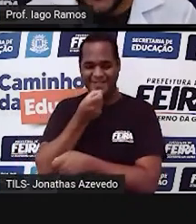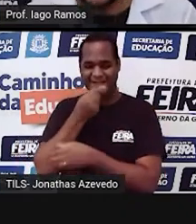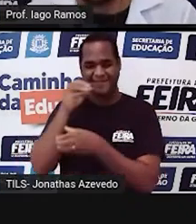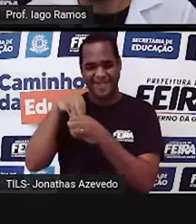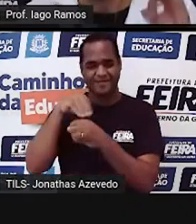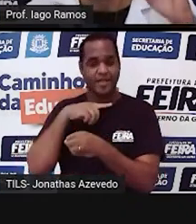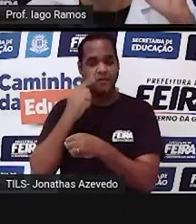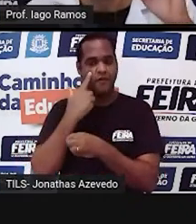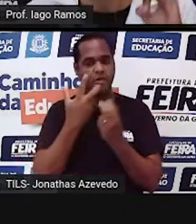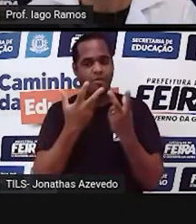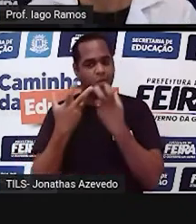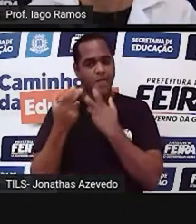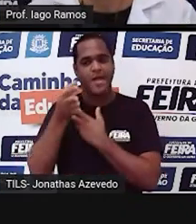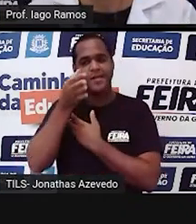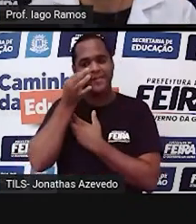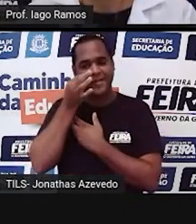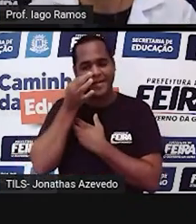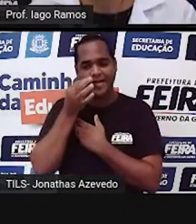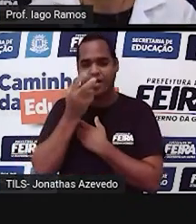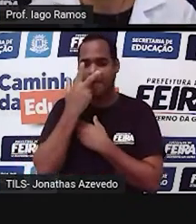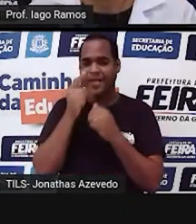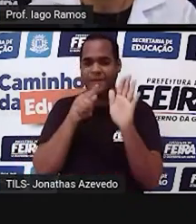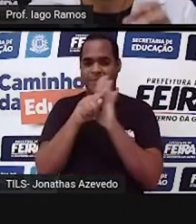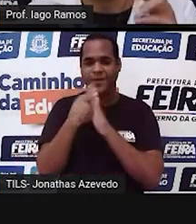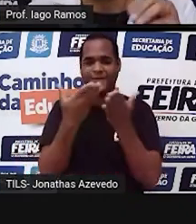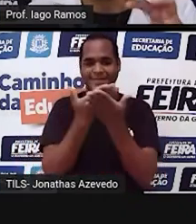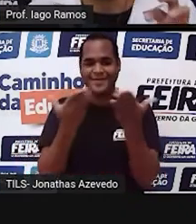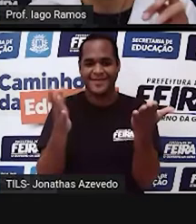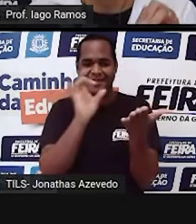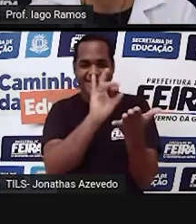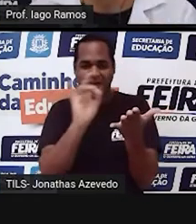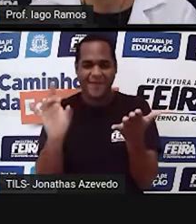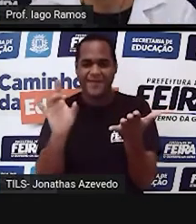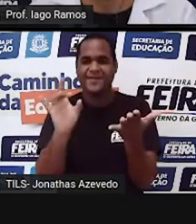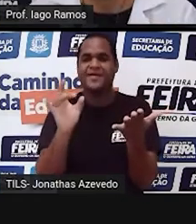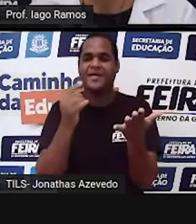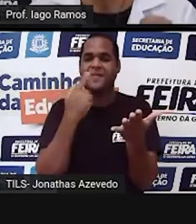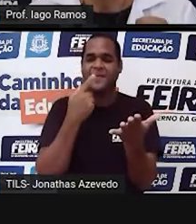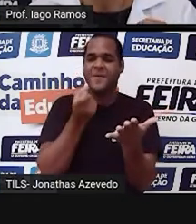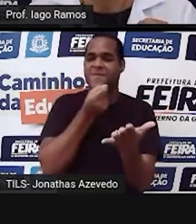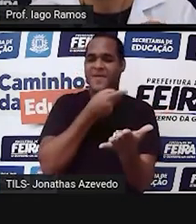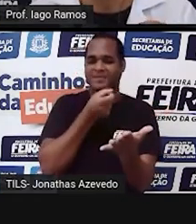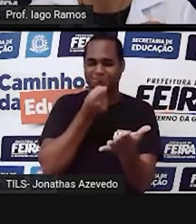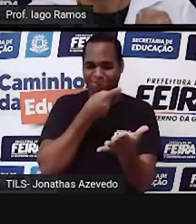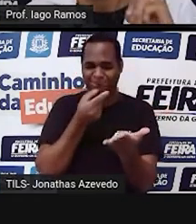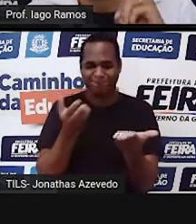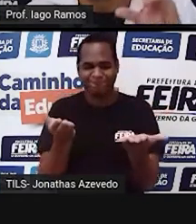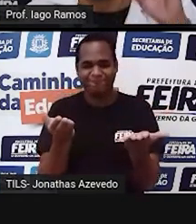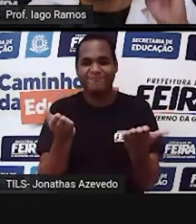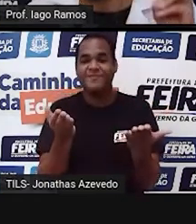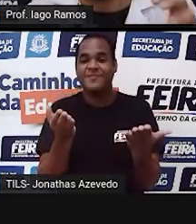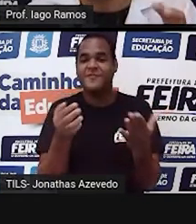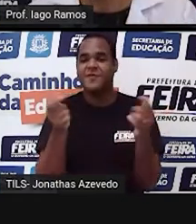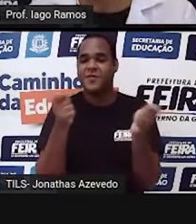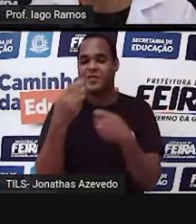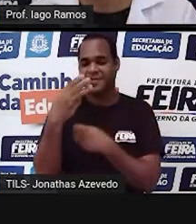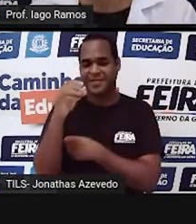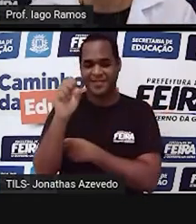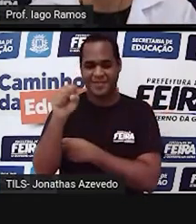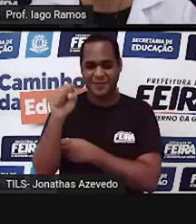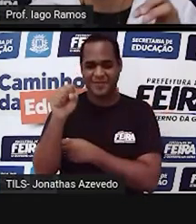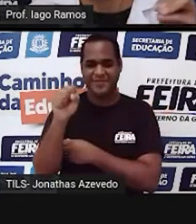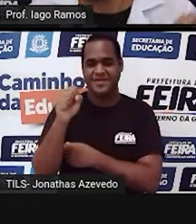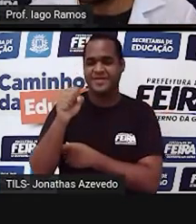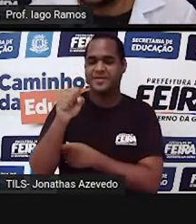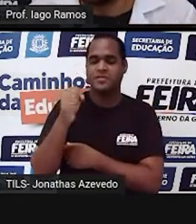Olha só, vai aparecer uma perguntinha aí, uma espéciezinha de piada, certo? Você vai ter 30 segundos